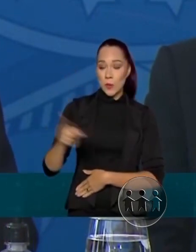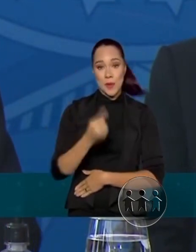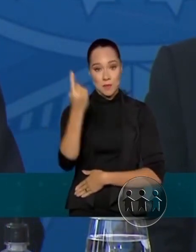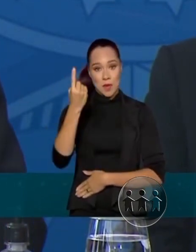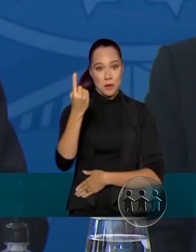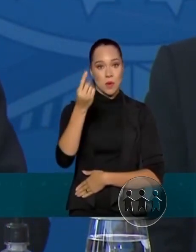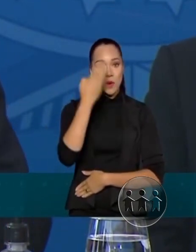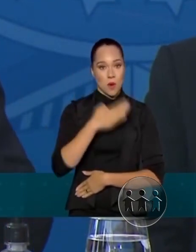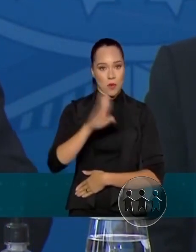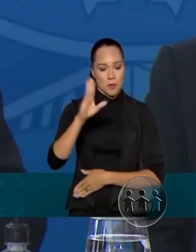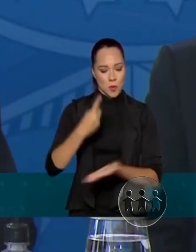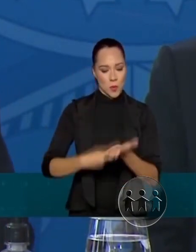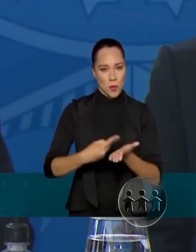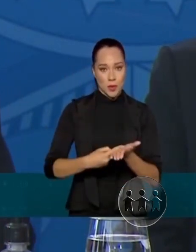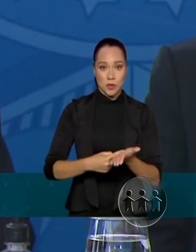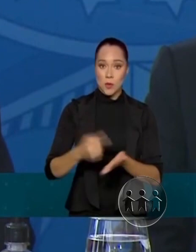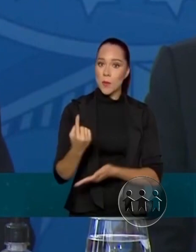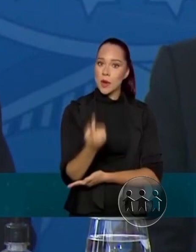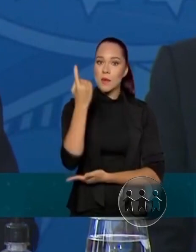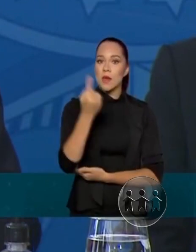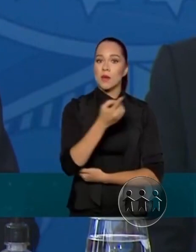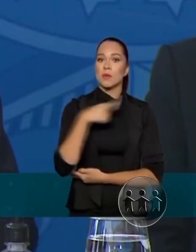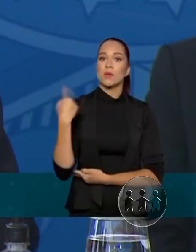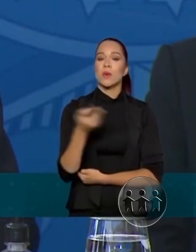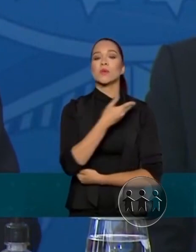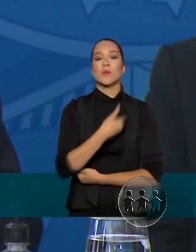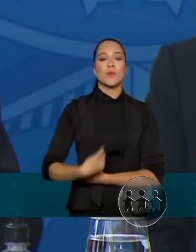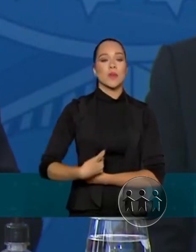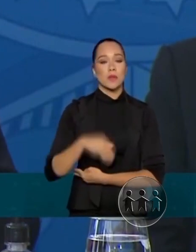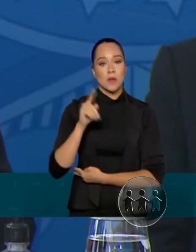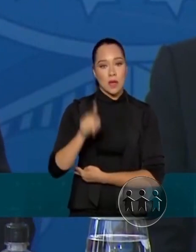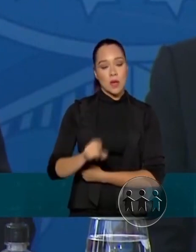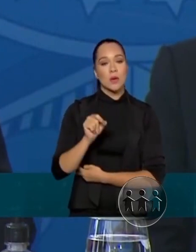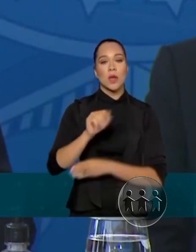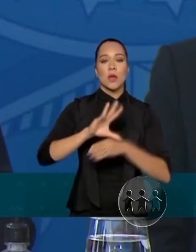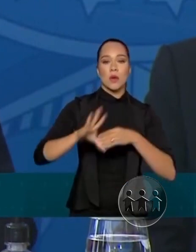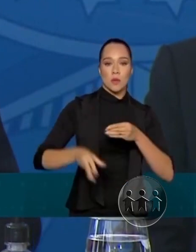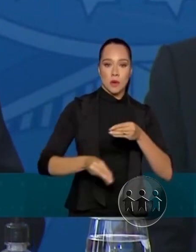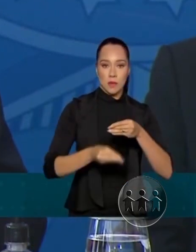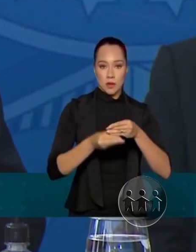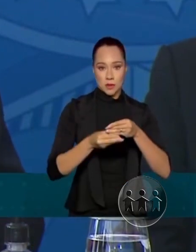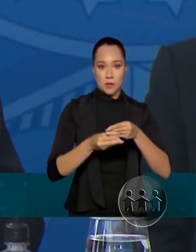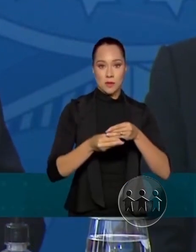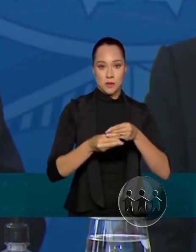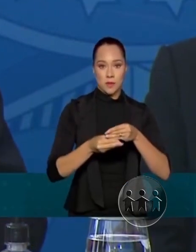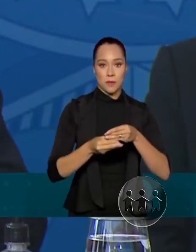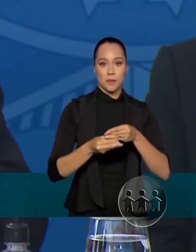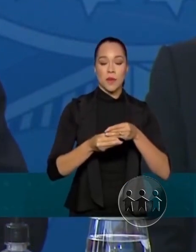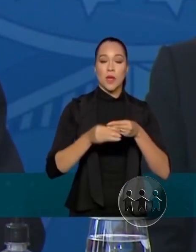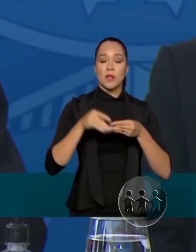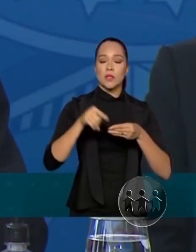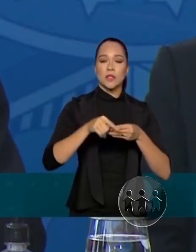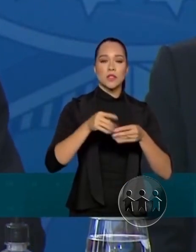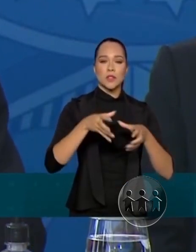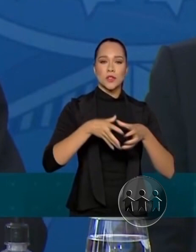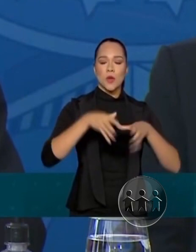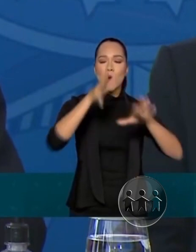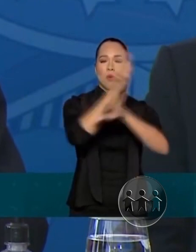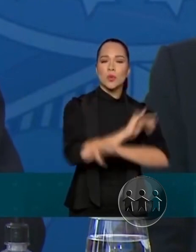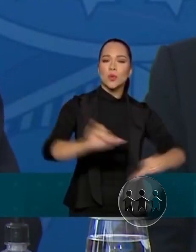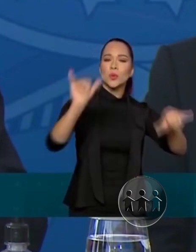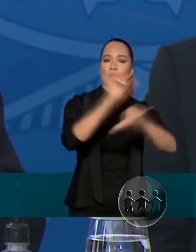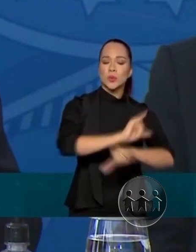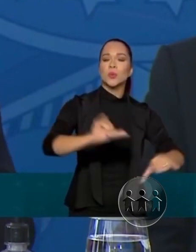do nosso governo é com a implementação de uma forte campanha